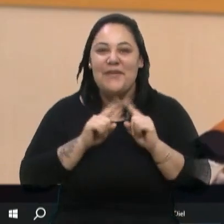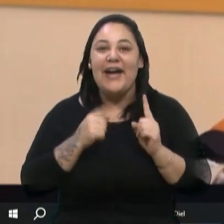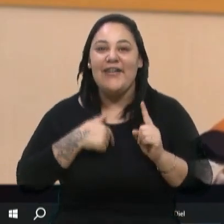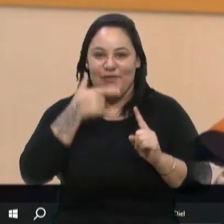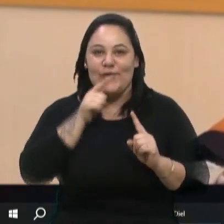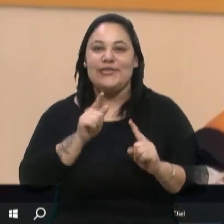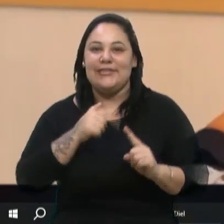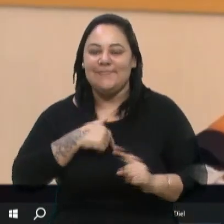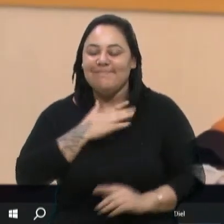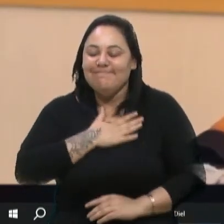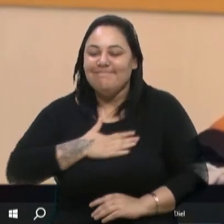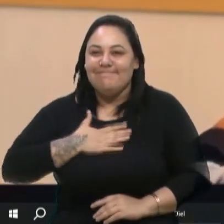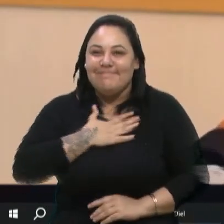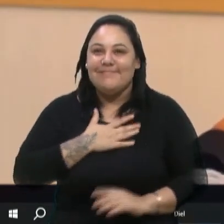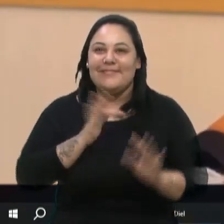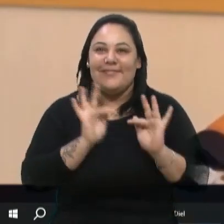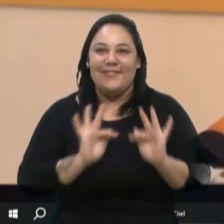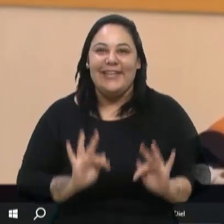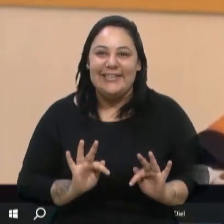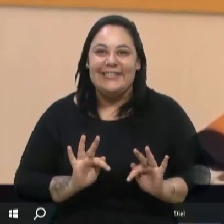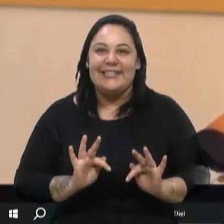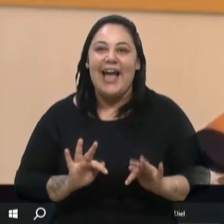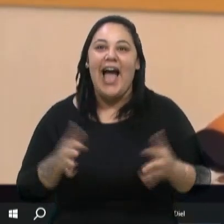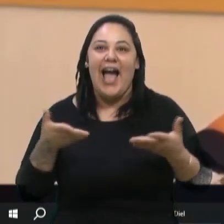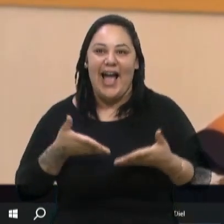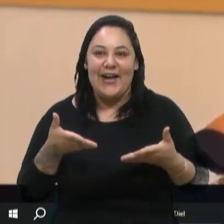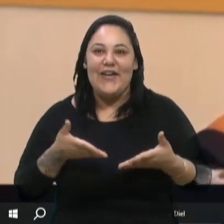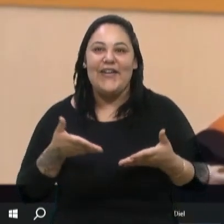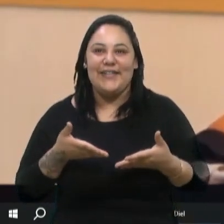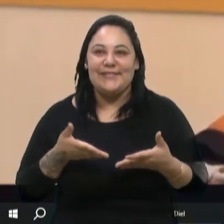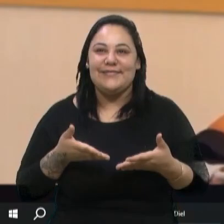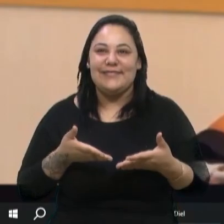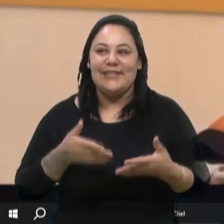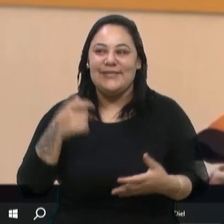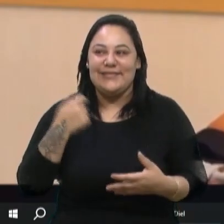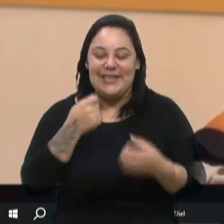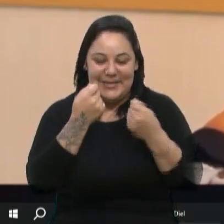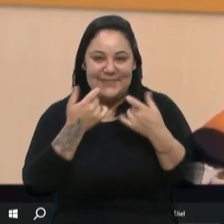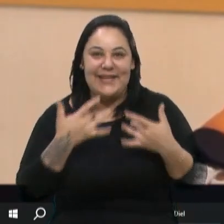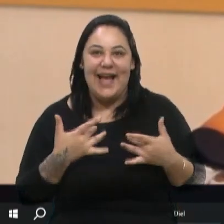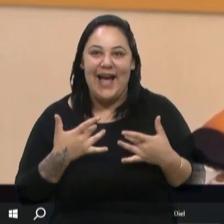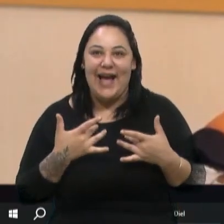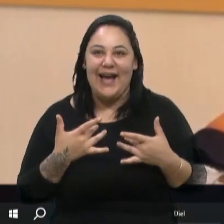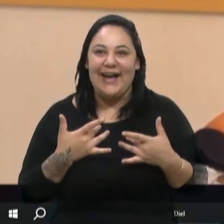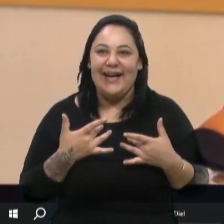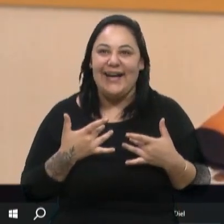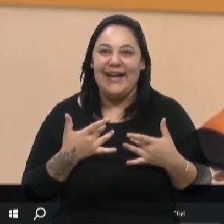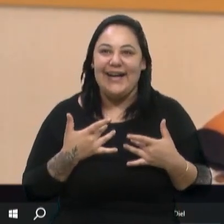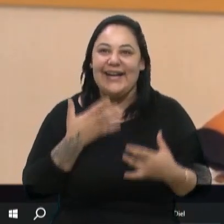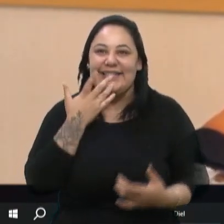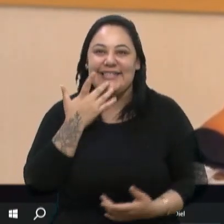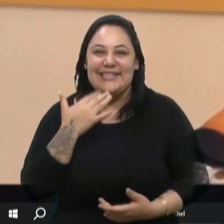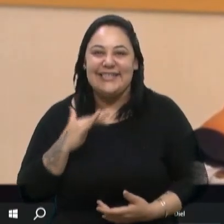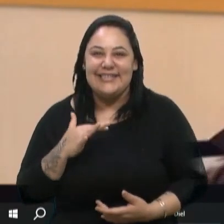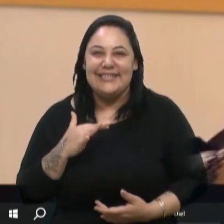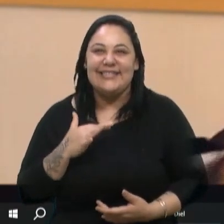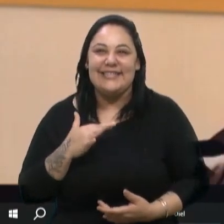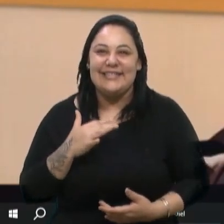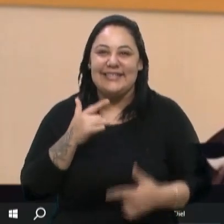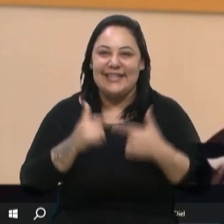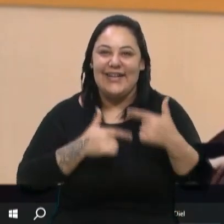fiquei muito satisfeito. Agora a gente vai ter que explicar para os criançados que começam o trabalho de criança.